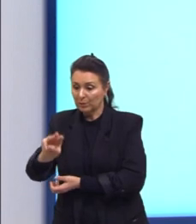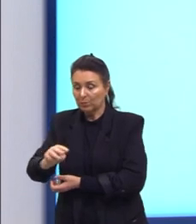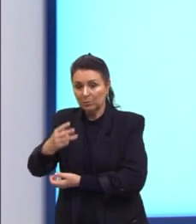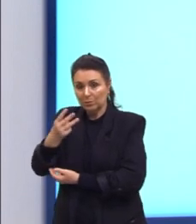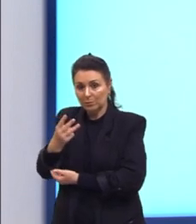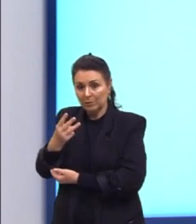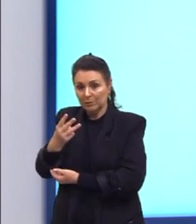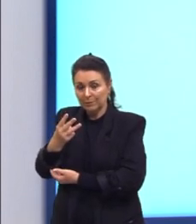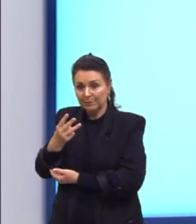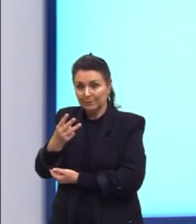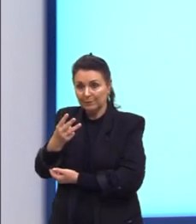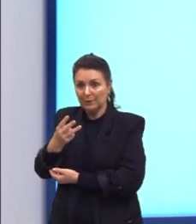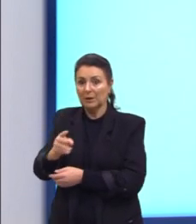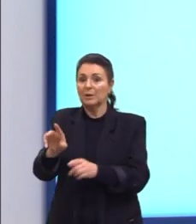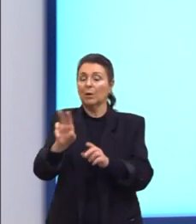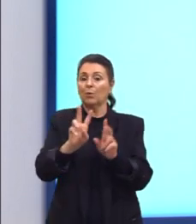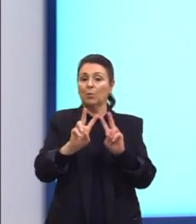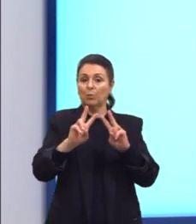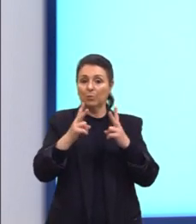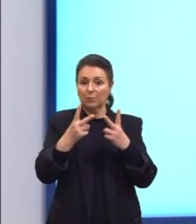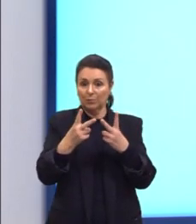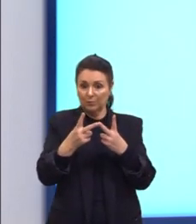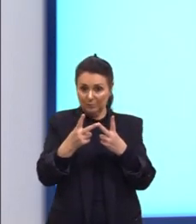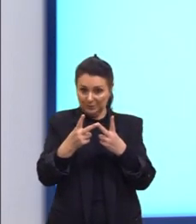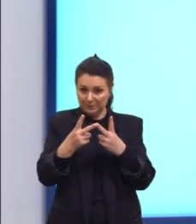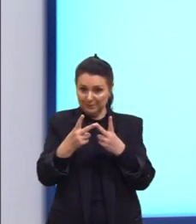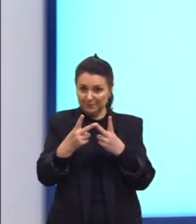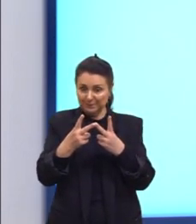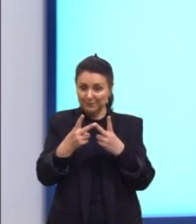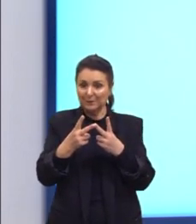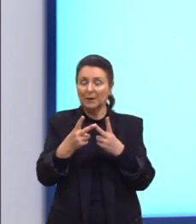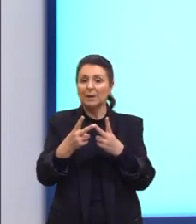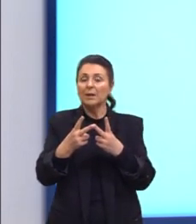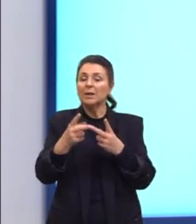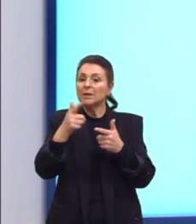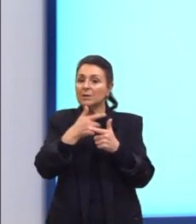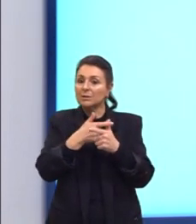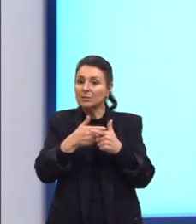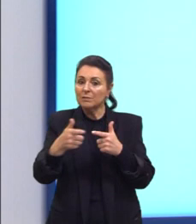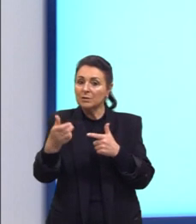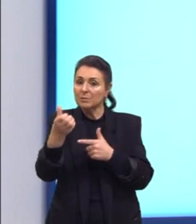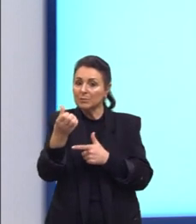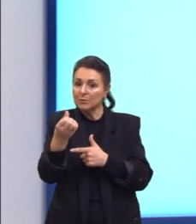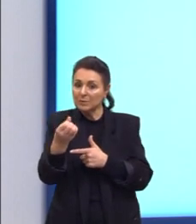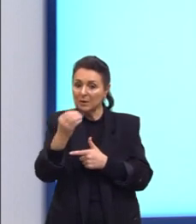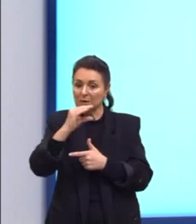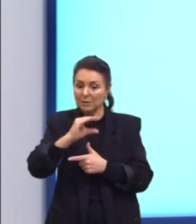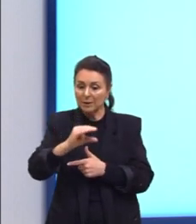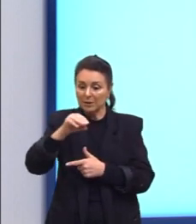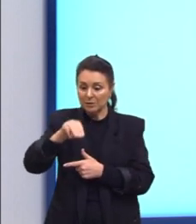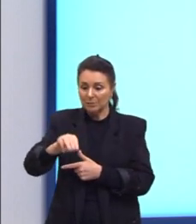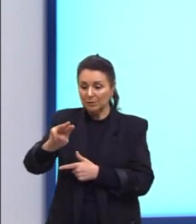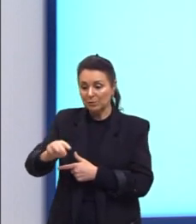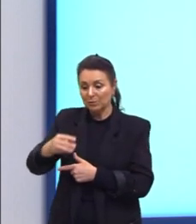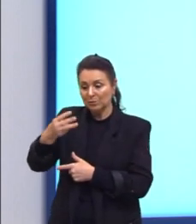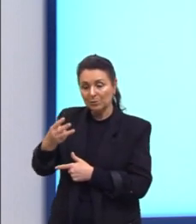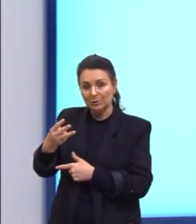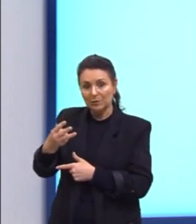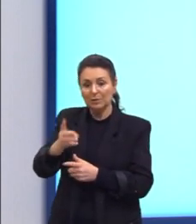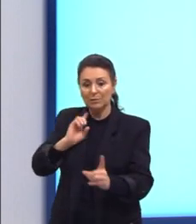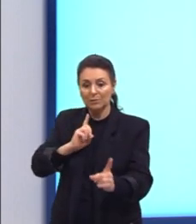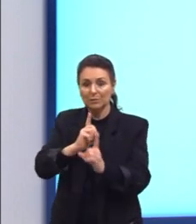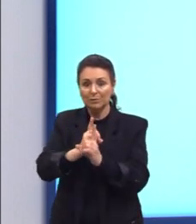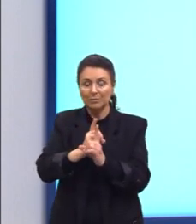Então, nós vamos pegar o volume que nós vamos preencher e vamos dividir por 6 centímetros cúbicos para ter a quantidade